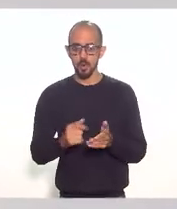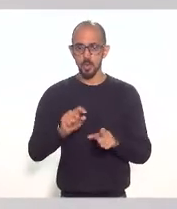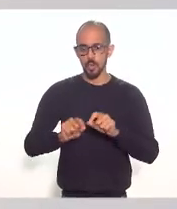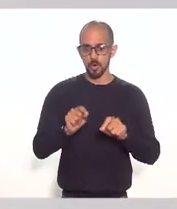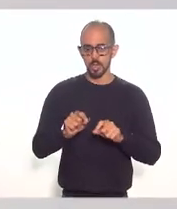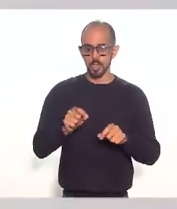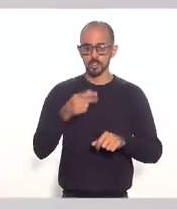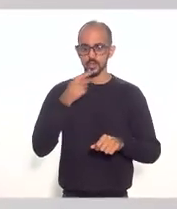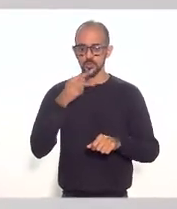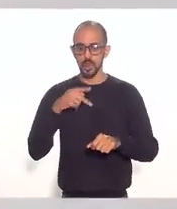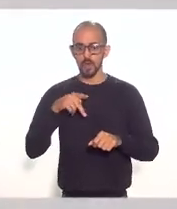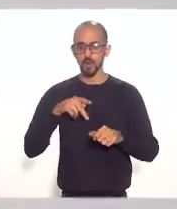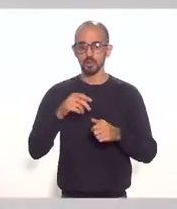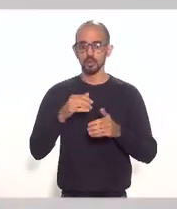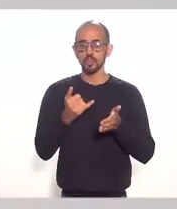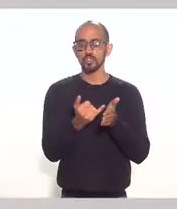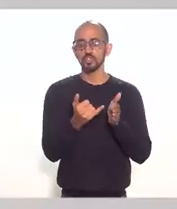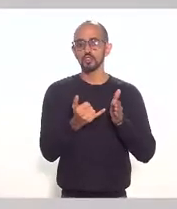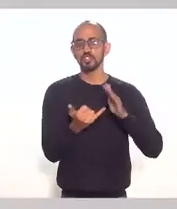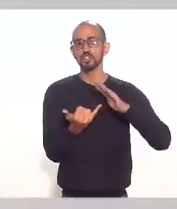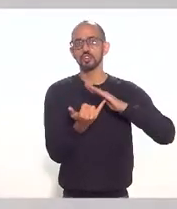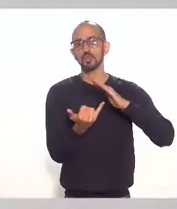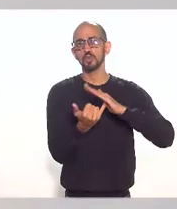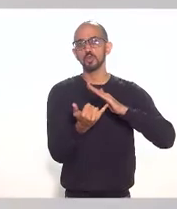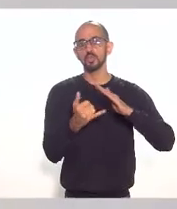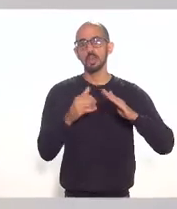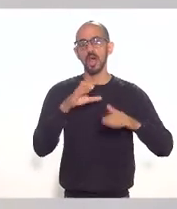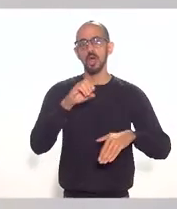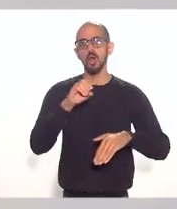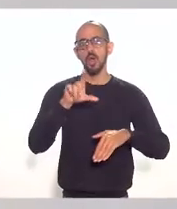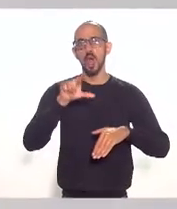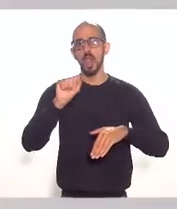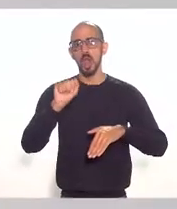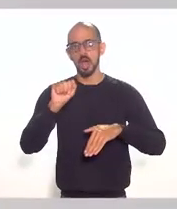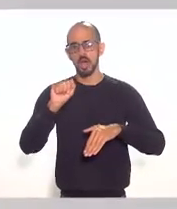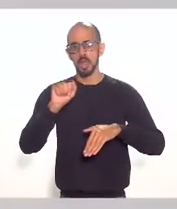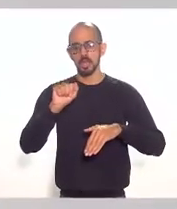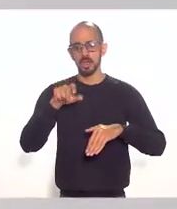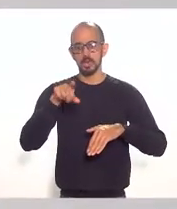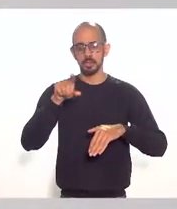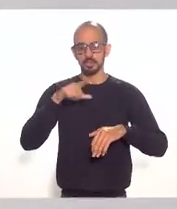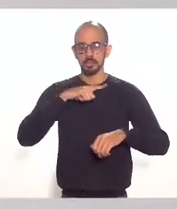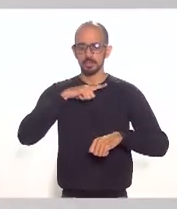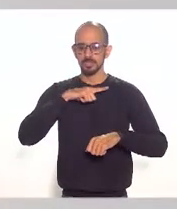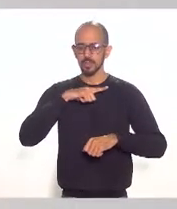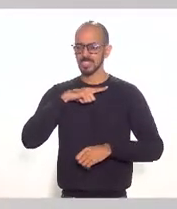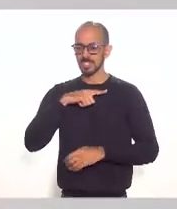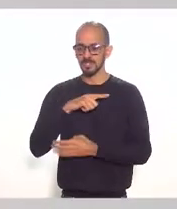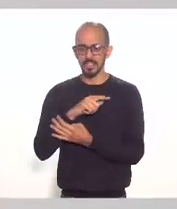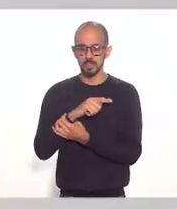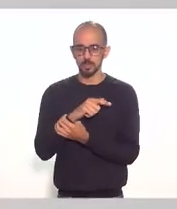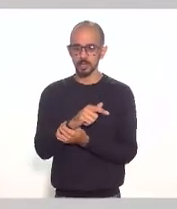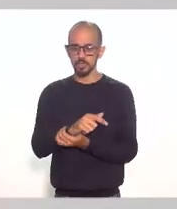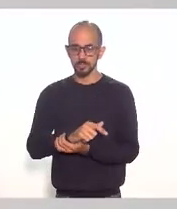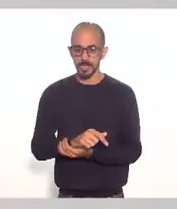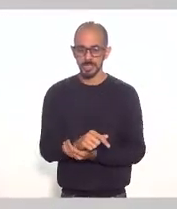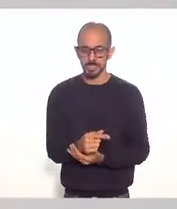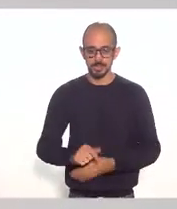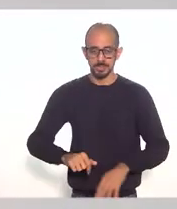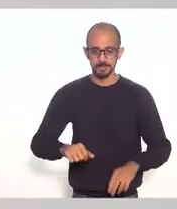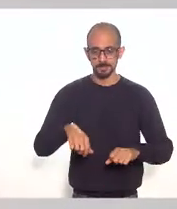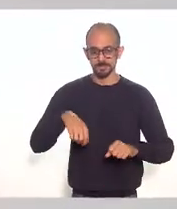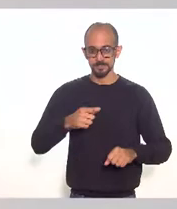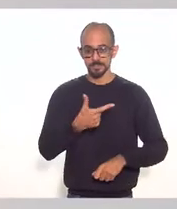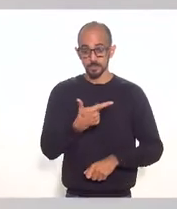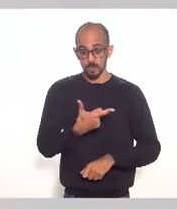da Cola que tem todo um regramento específico da Lei Complementar 160 e do Convênio 190 de 2019